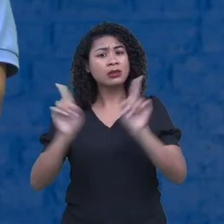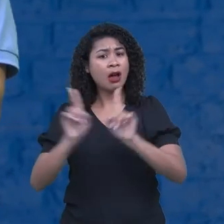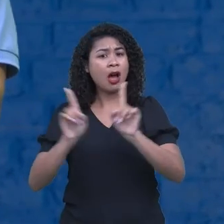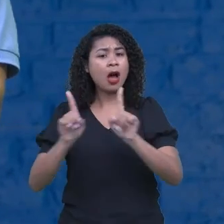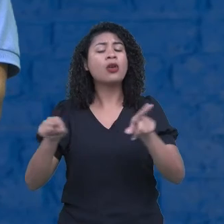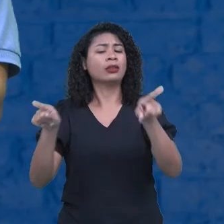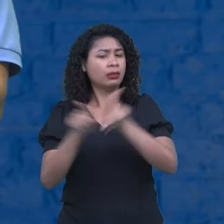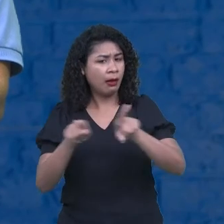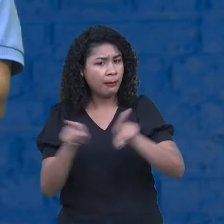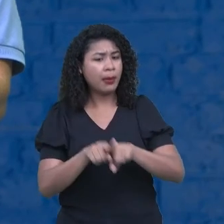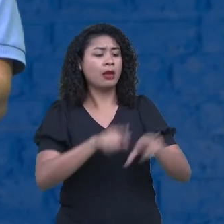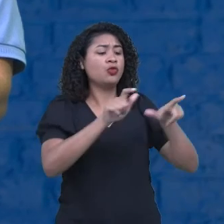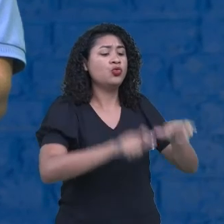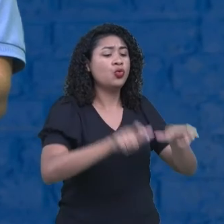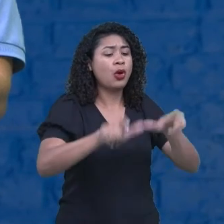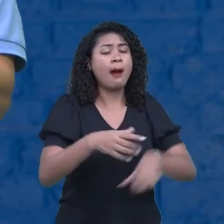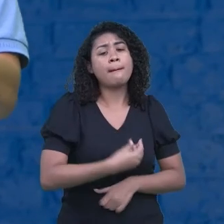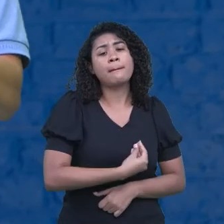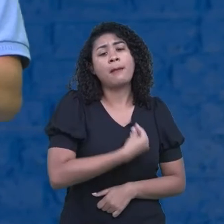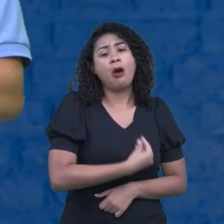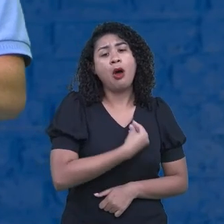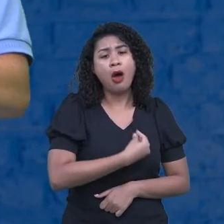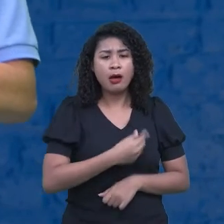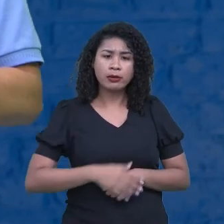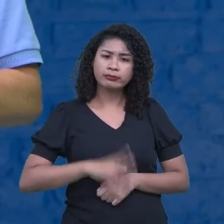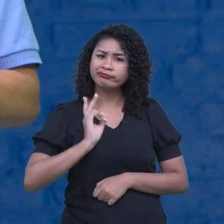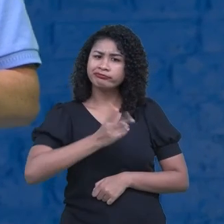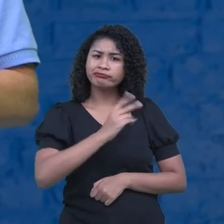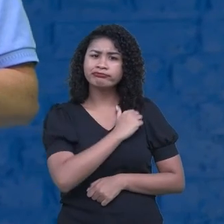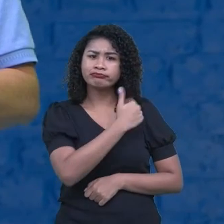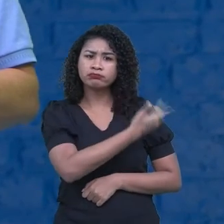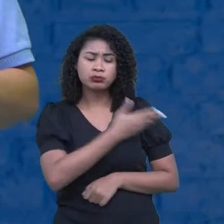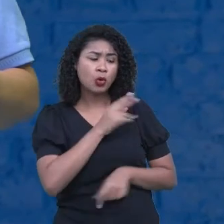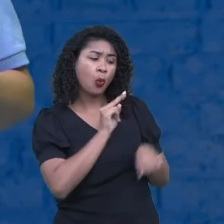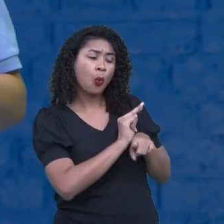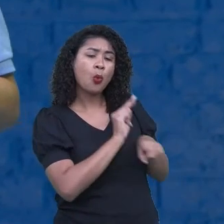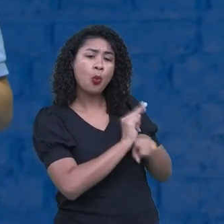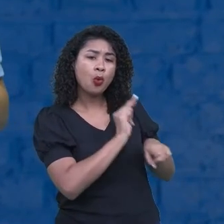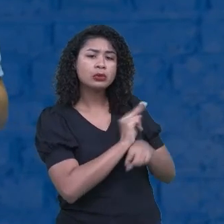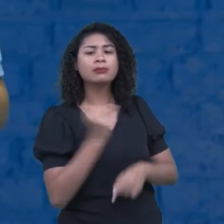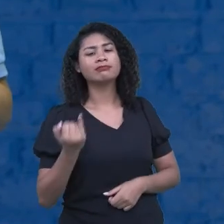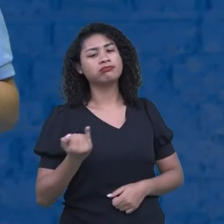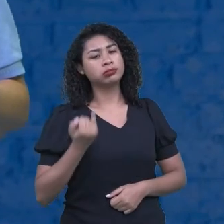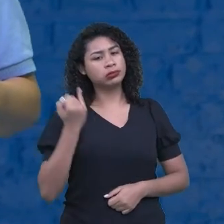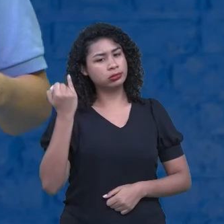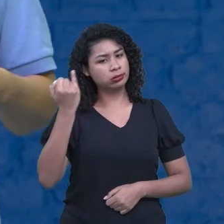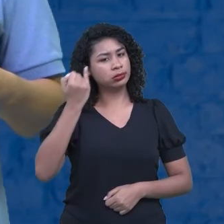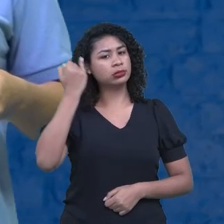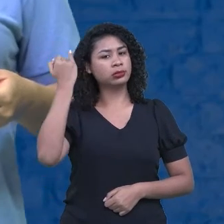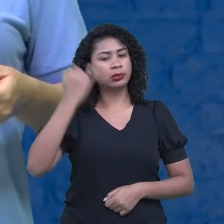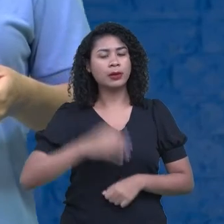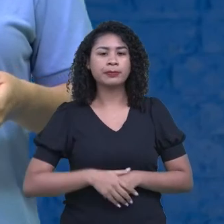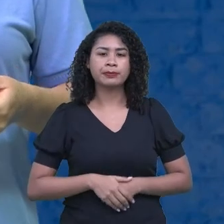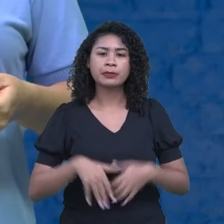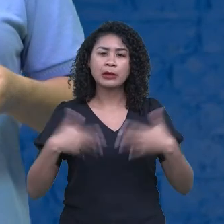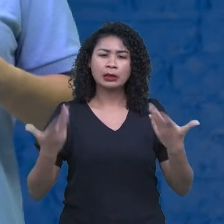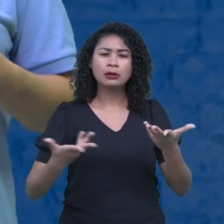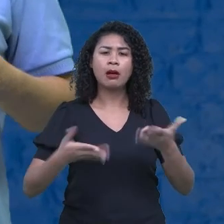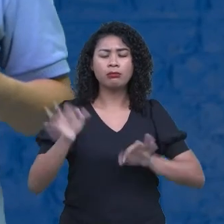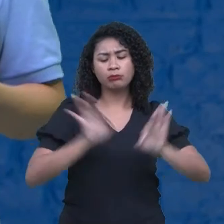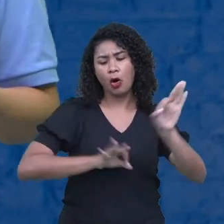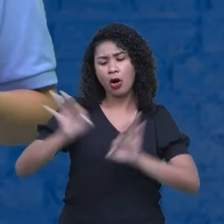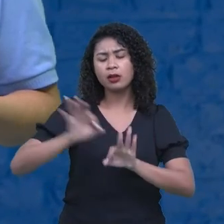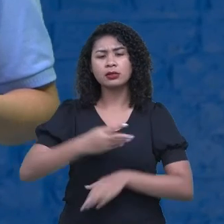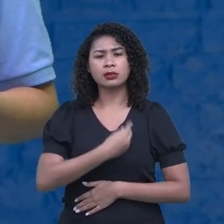si, o cuidar do outro. Gente, é muito importante. Então, esse projeto de vida, espero que vocês tenham